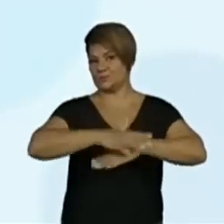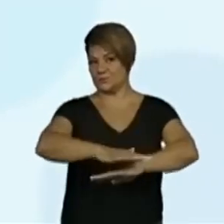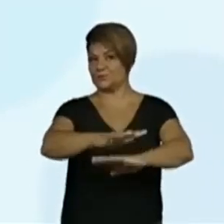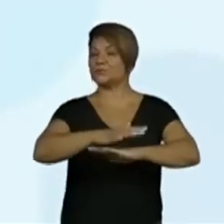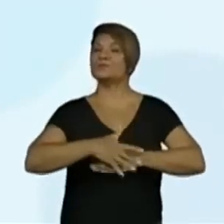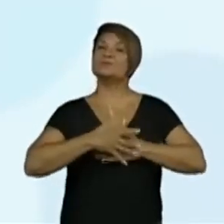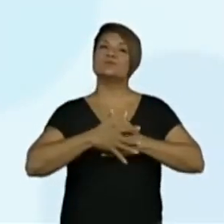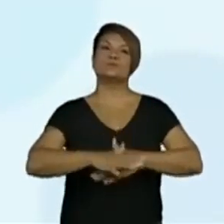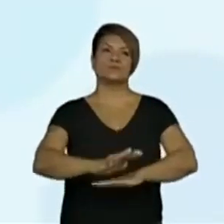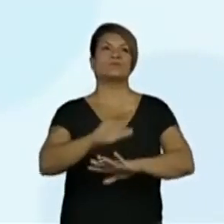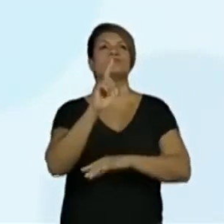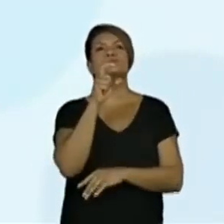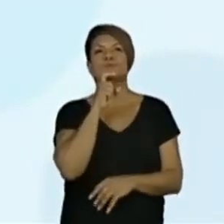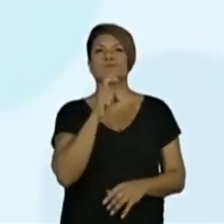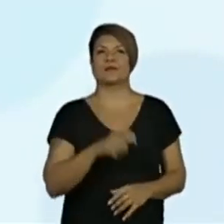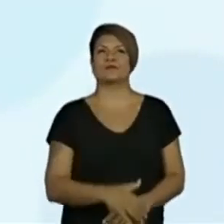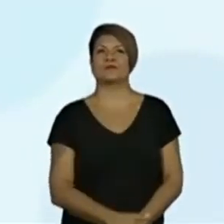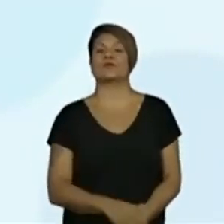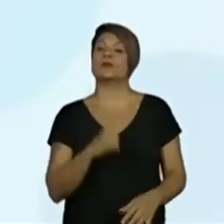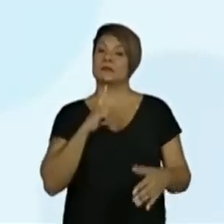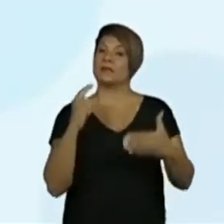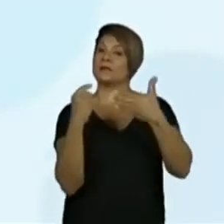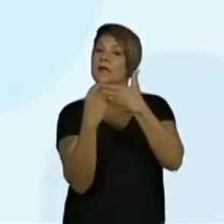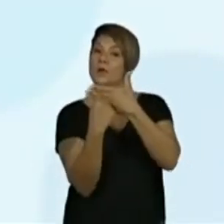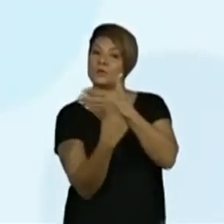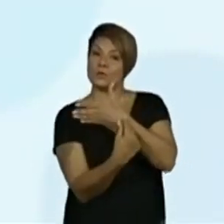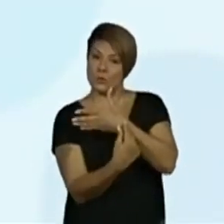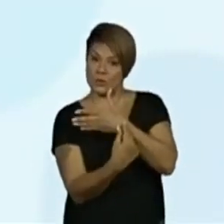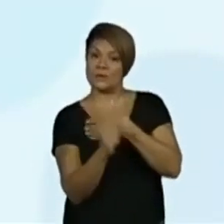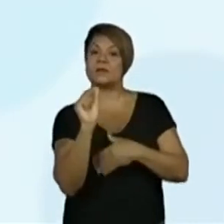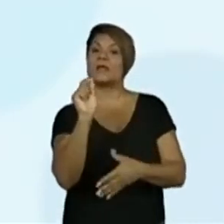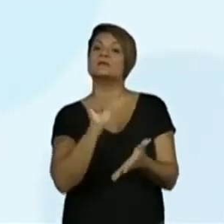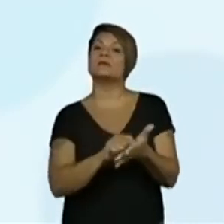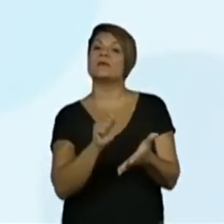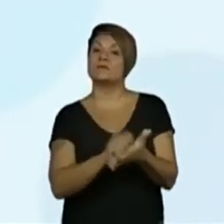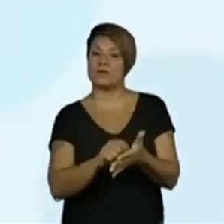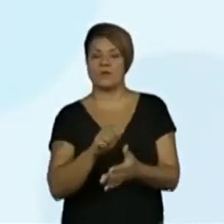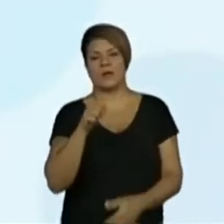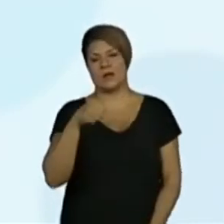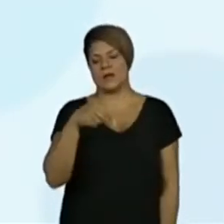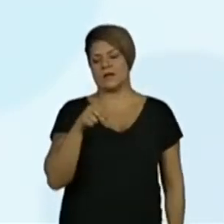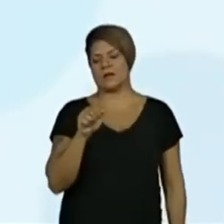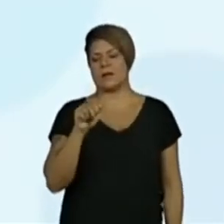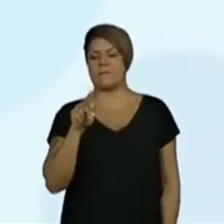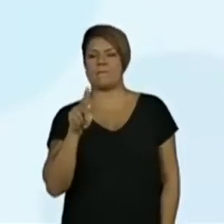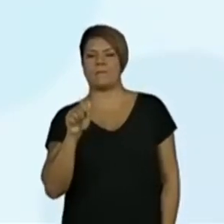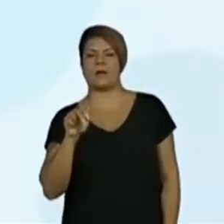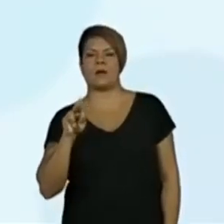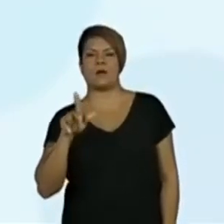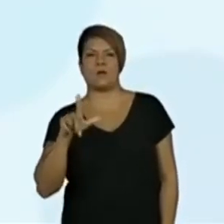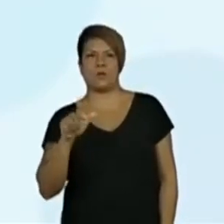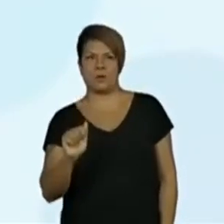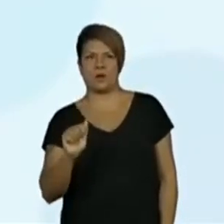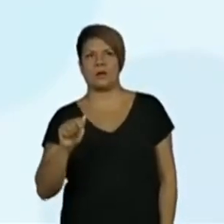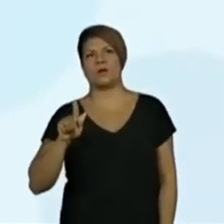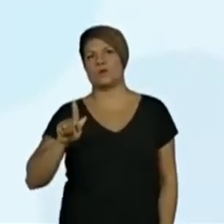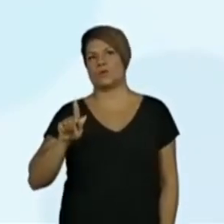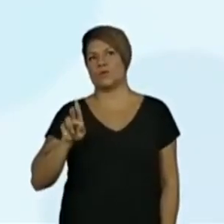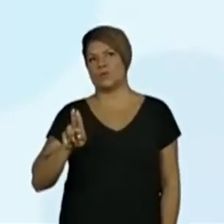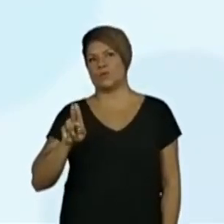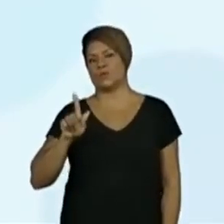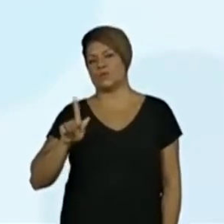autor que escreveu. Por isso que eu coloquei meu nome e representei nessa capa. Ana Paula. Opa. Ana Paula